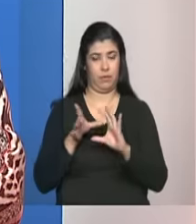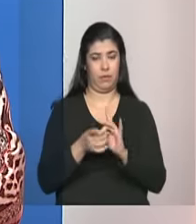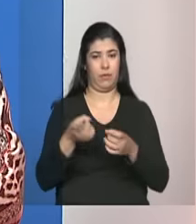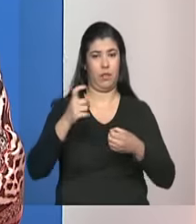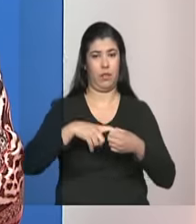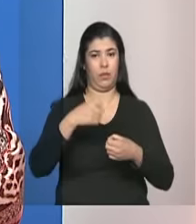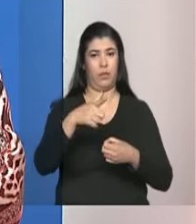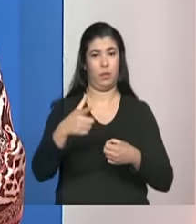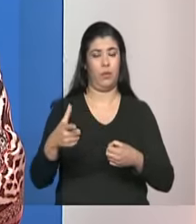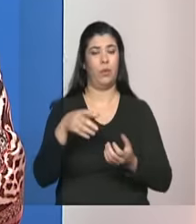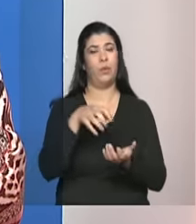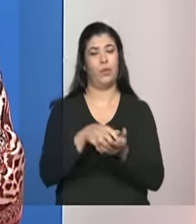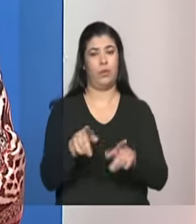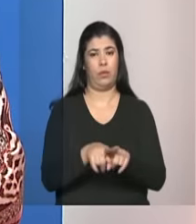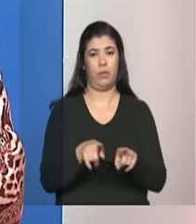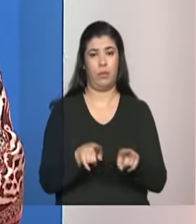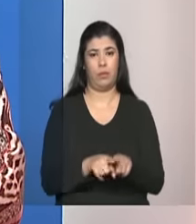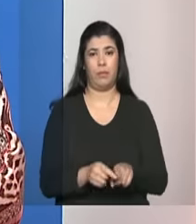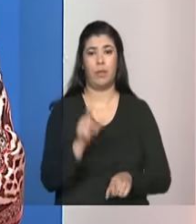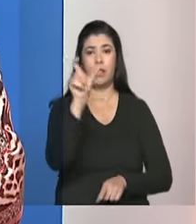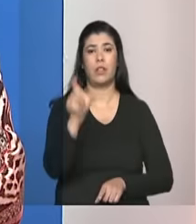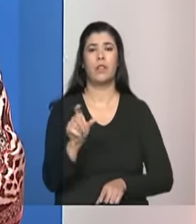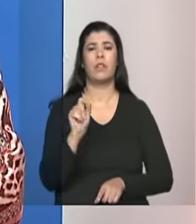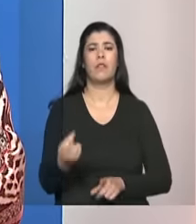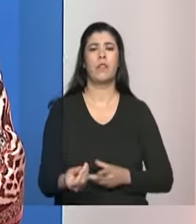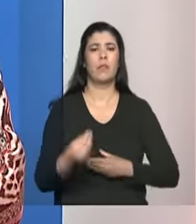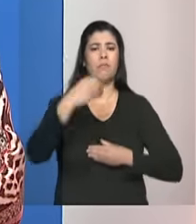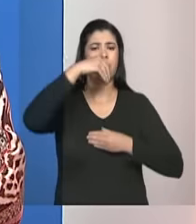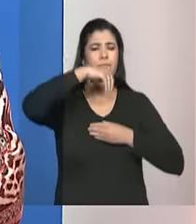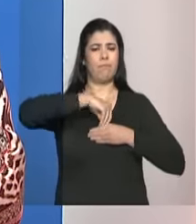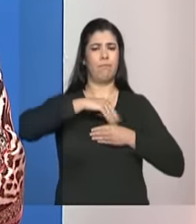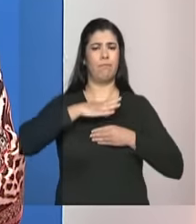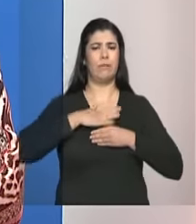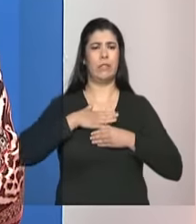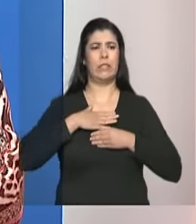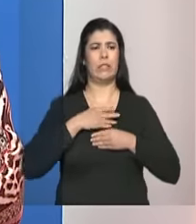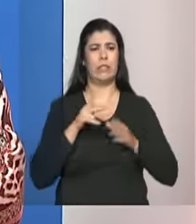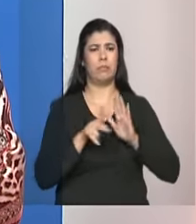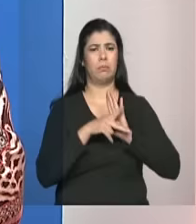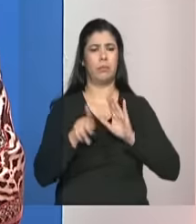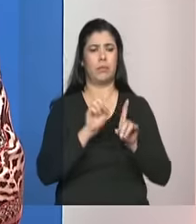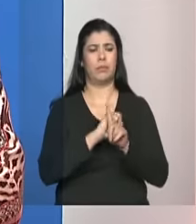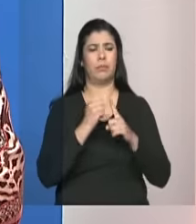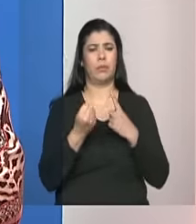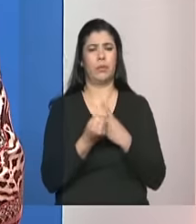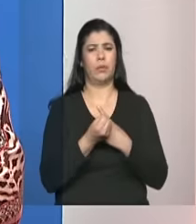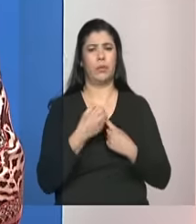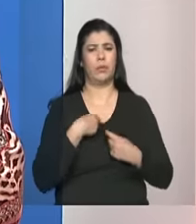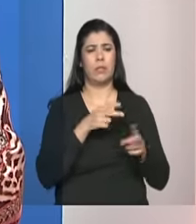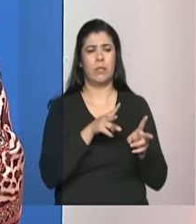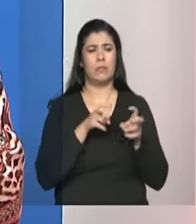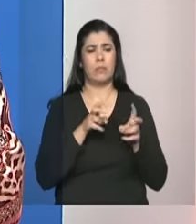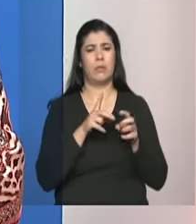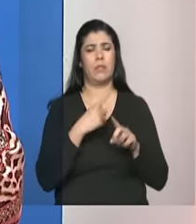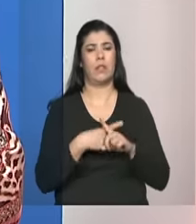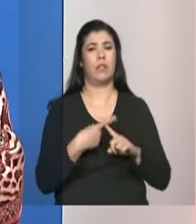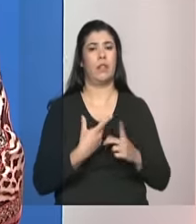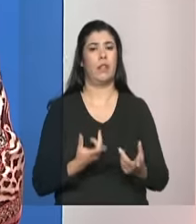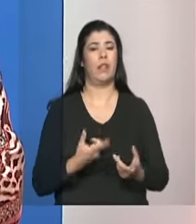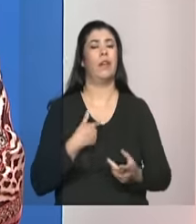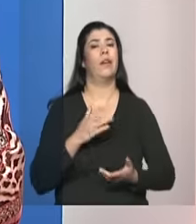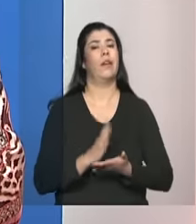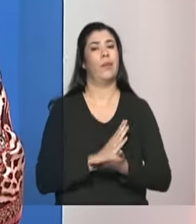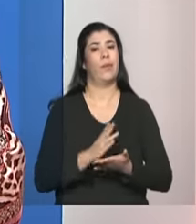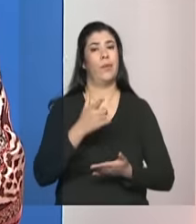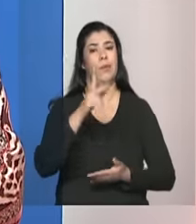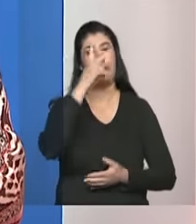questão do estigma, ela está presente na sociedade brasileira ainda. A gente vai ouvir muito ainda aquela